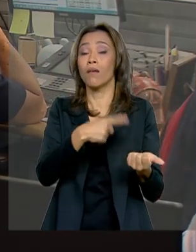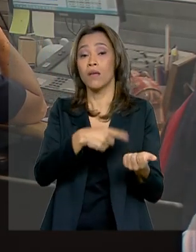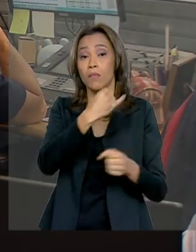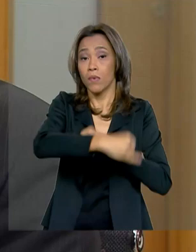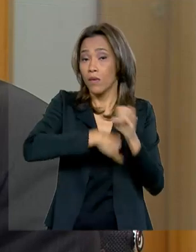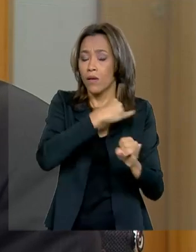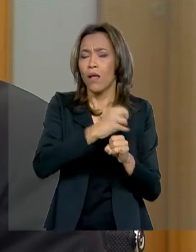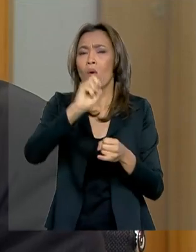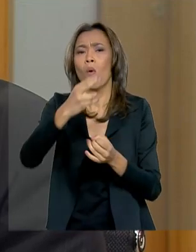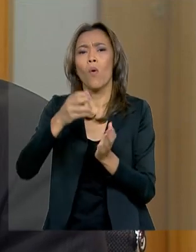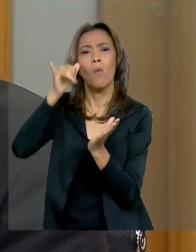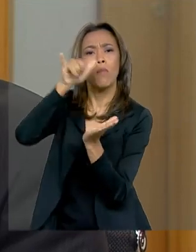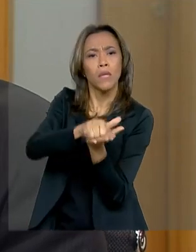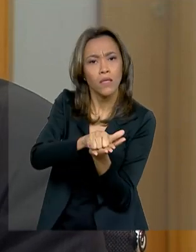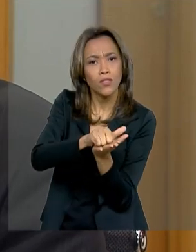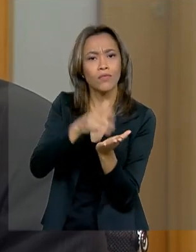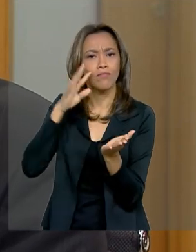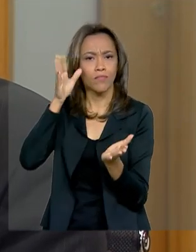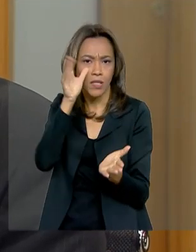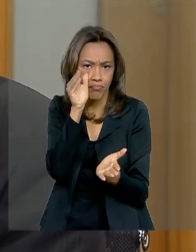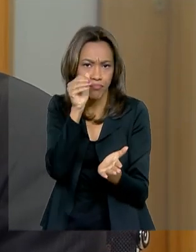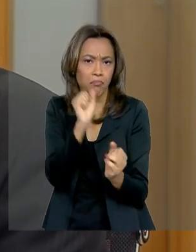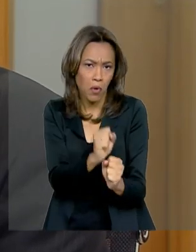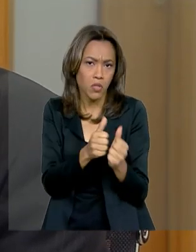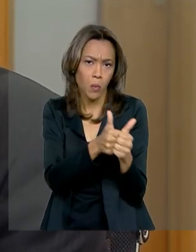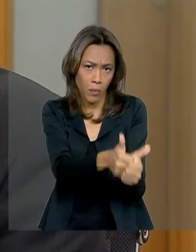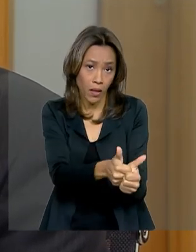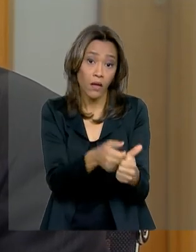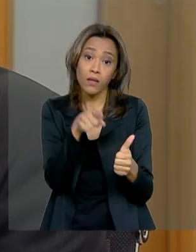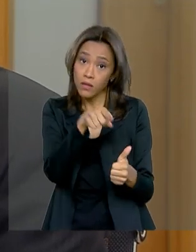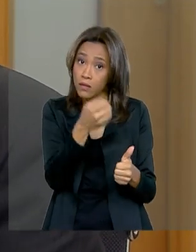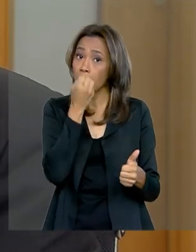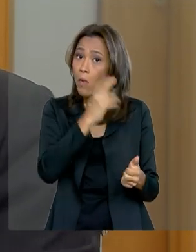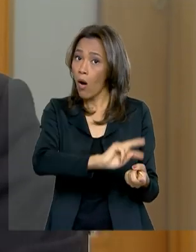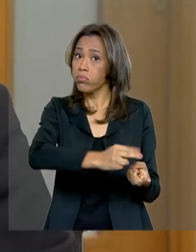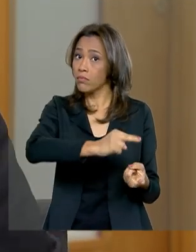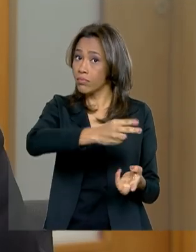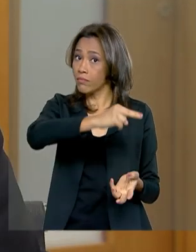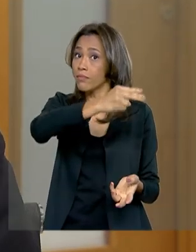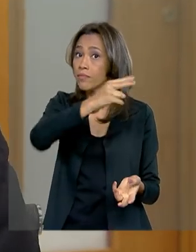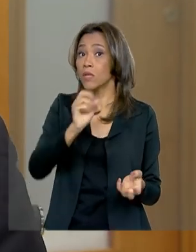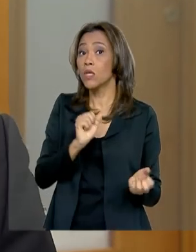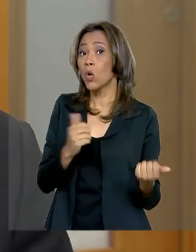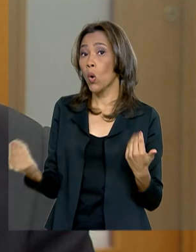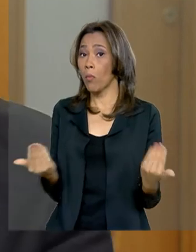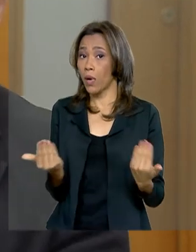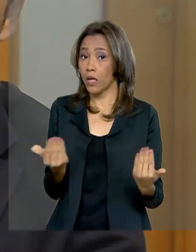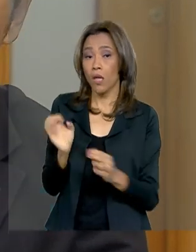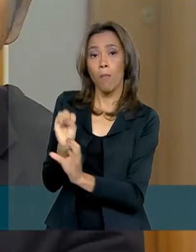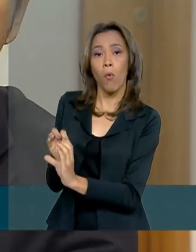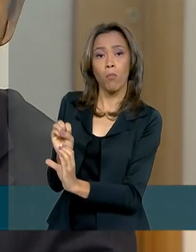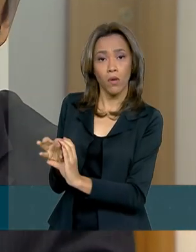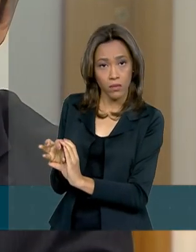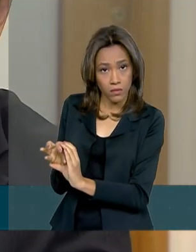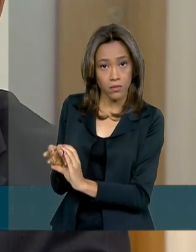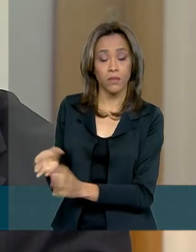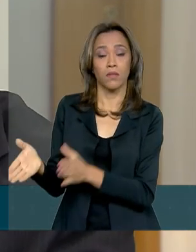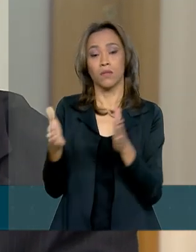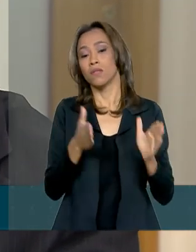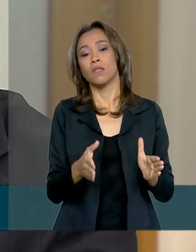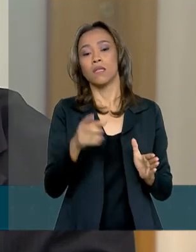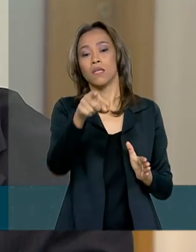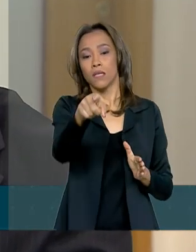Tesouro. Essa modalidade de investimento está rendendo mais do que a poupança. É uma alternativa atrativa de